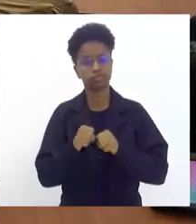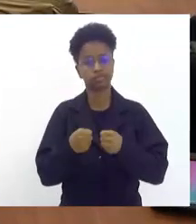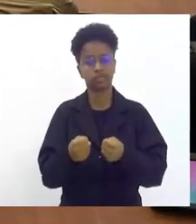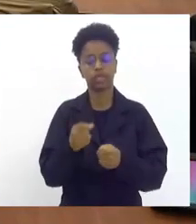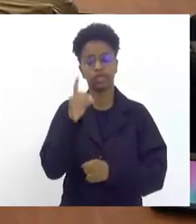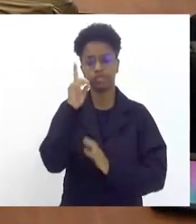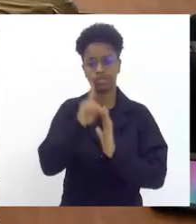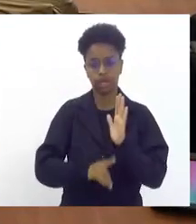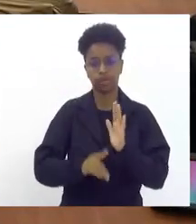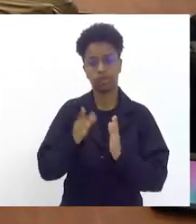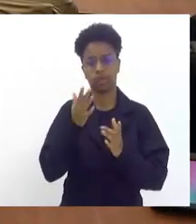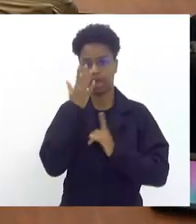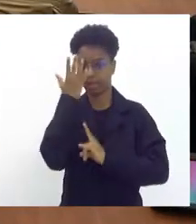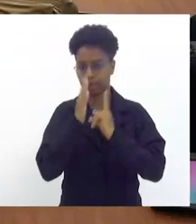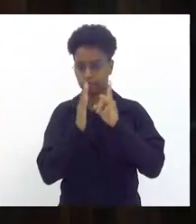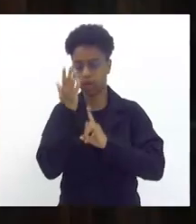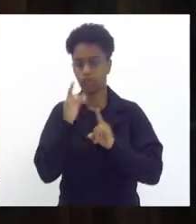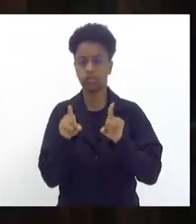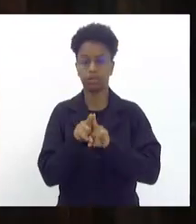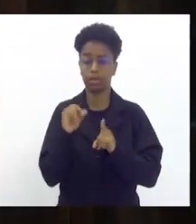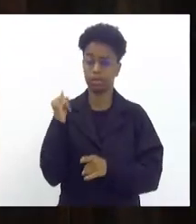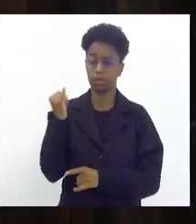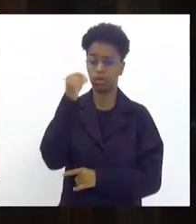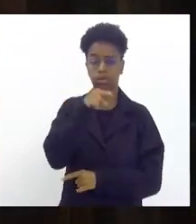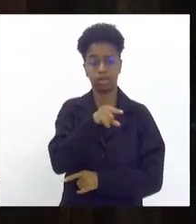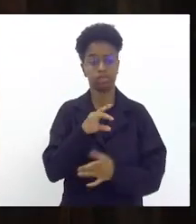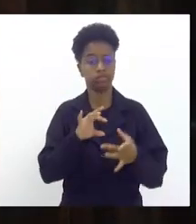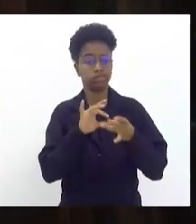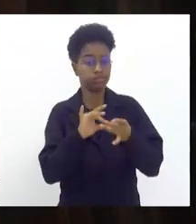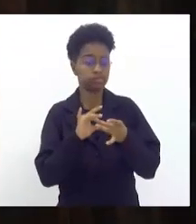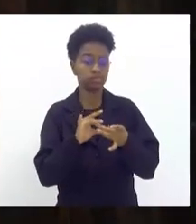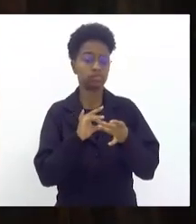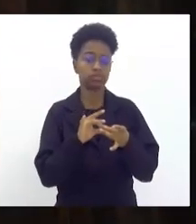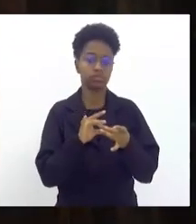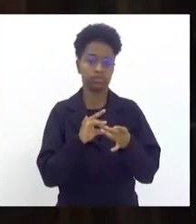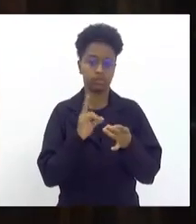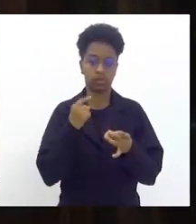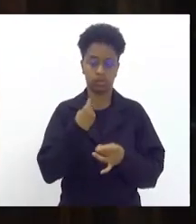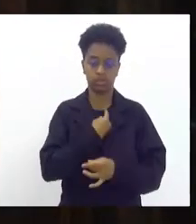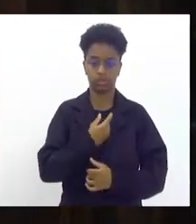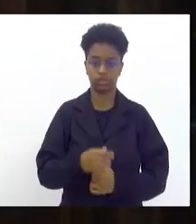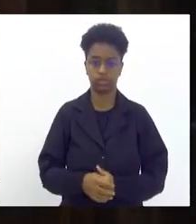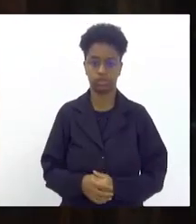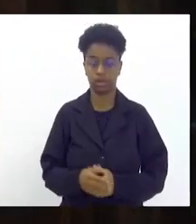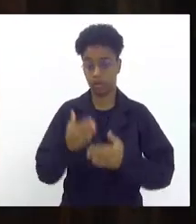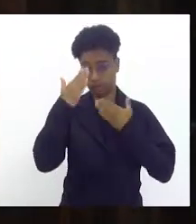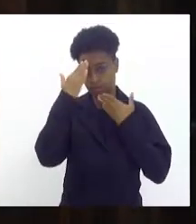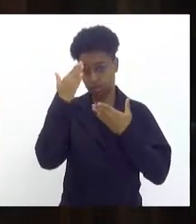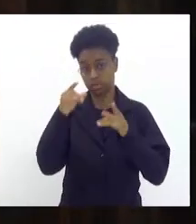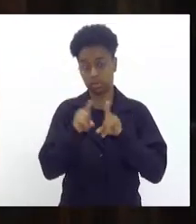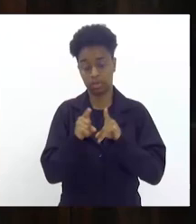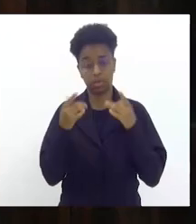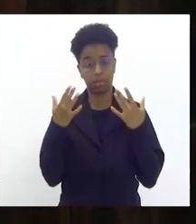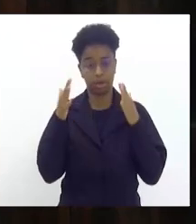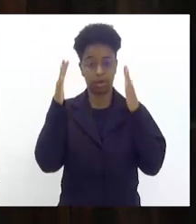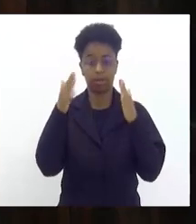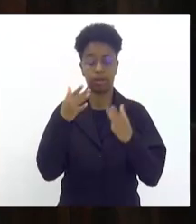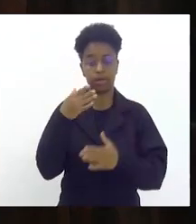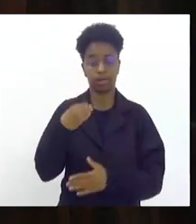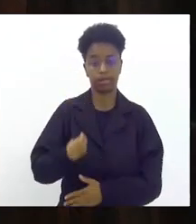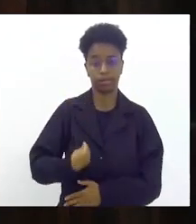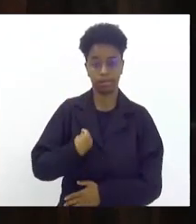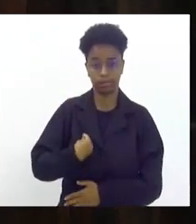dos sambistas é muito importante tê-lo nessa batalha nessas trincheiras agradecer e parabenizar aqui a presença do